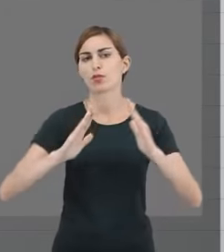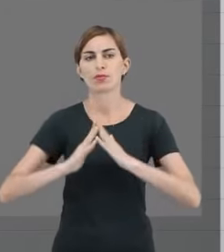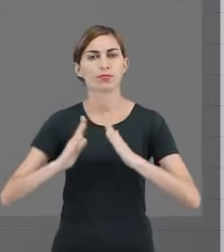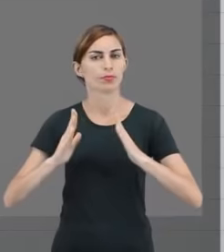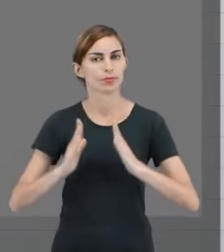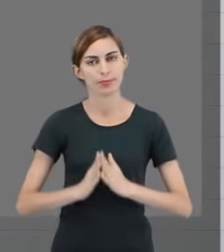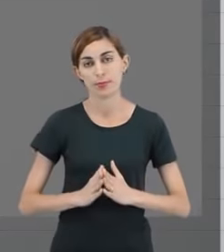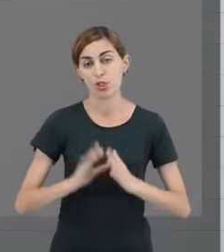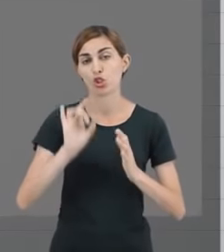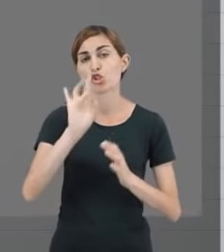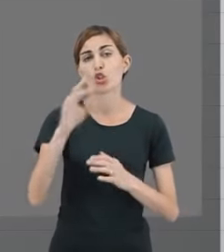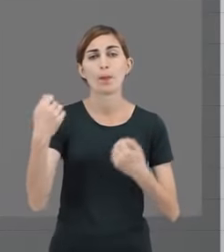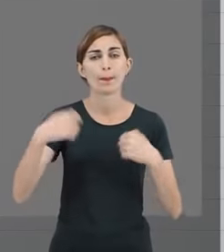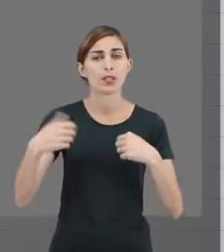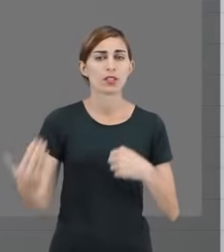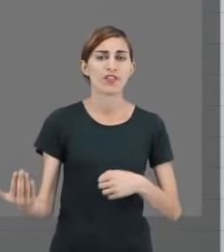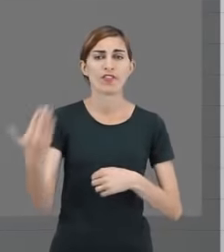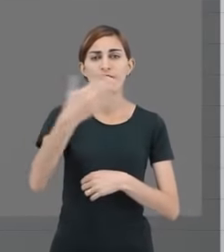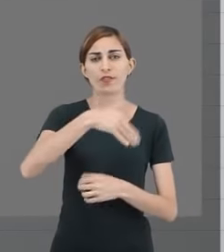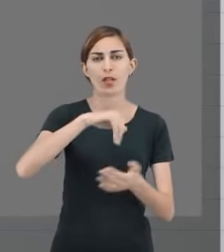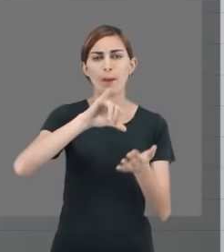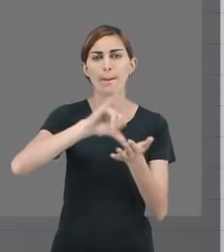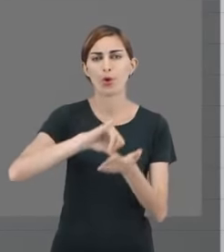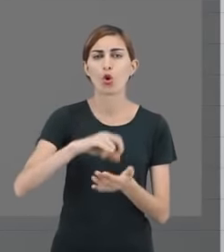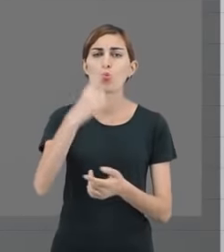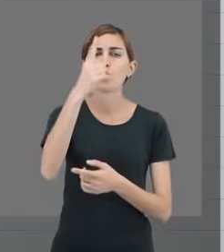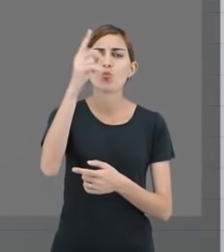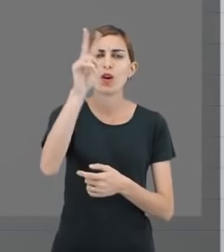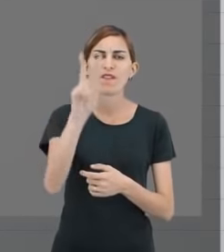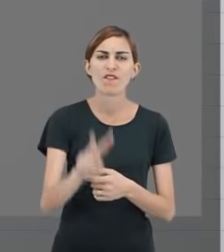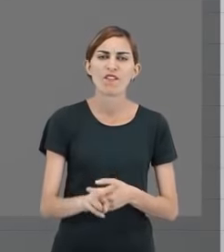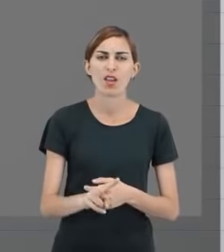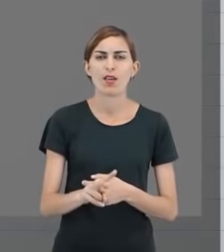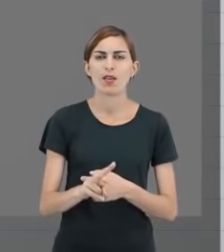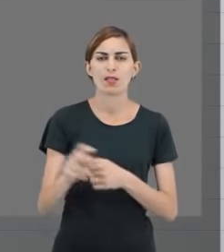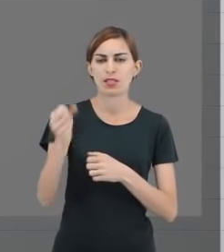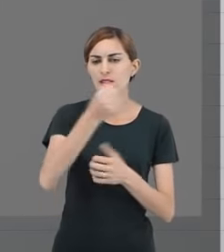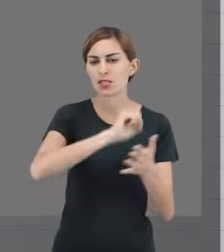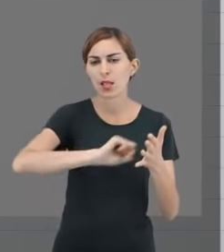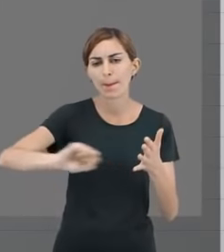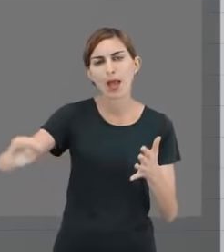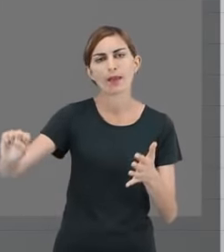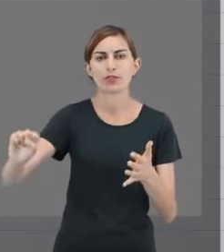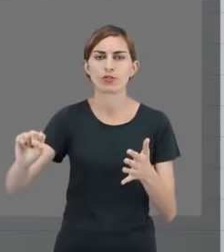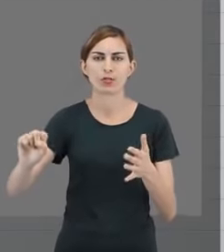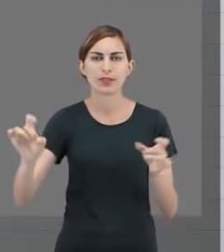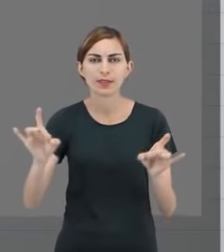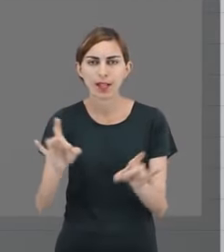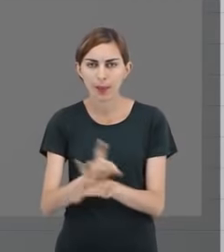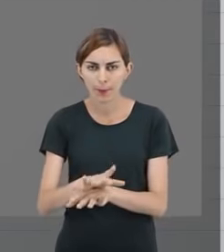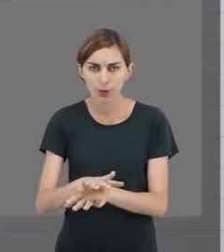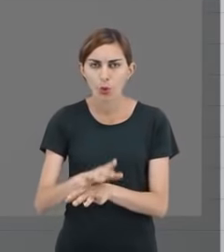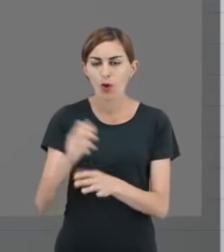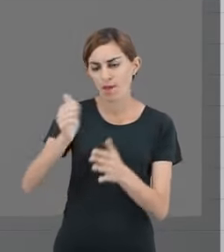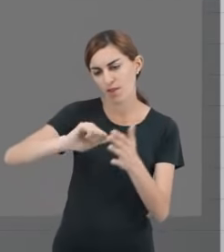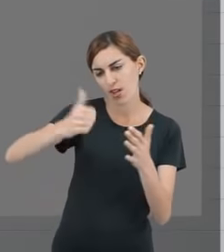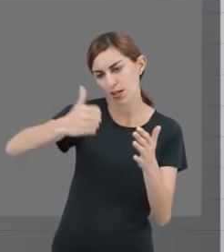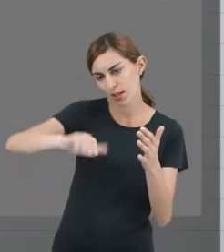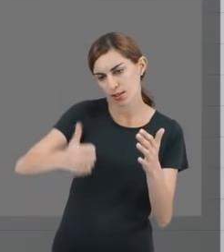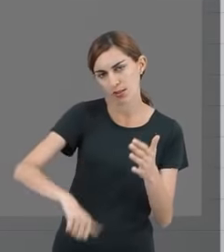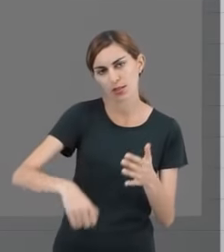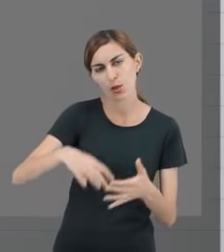E só precisa ir ao polo uma vez a cada semestre, uma vez por módulo, para as avaliações